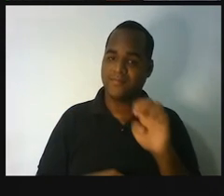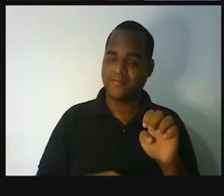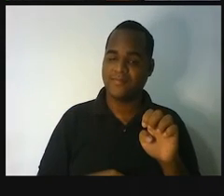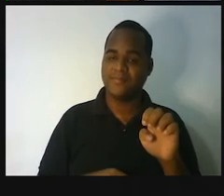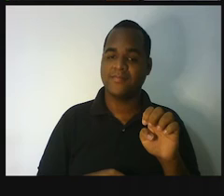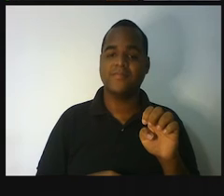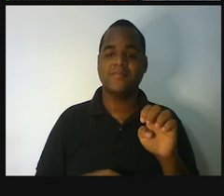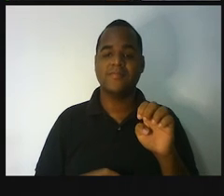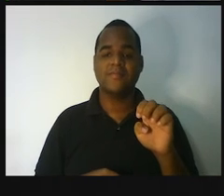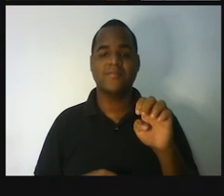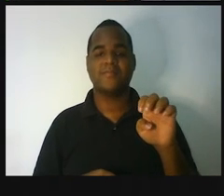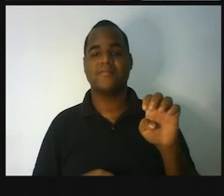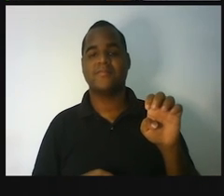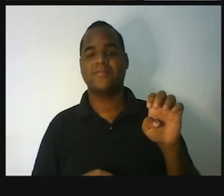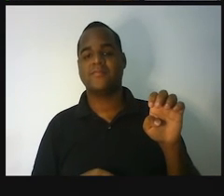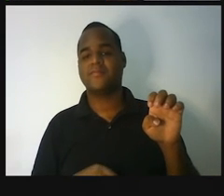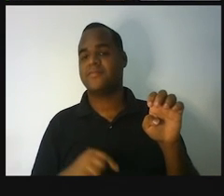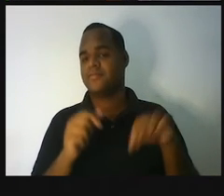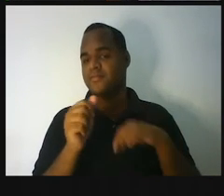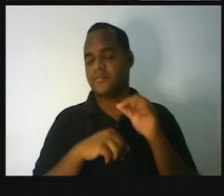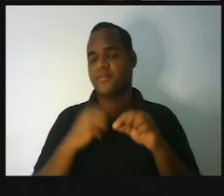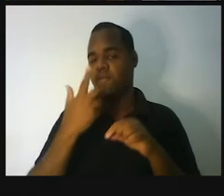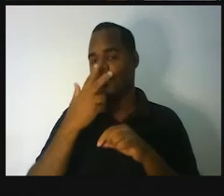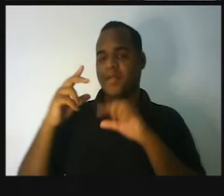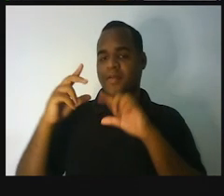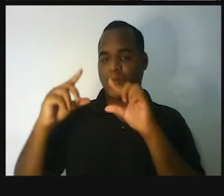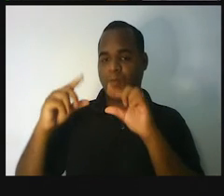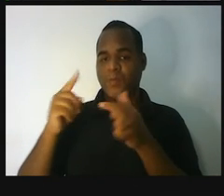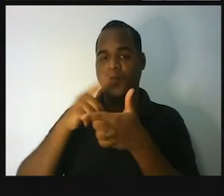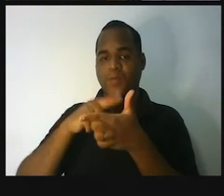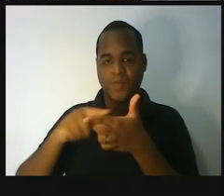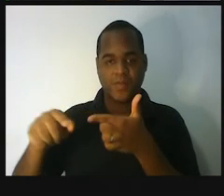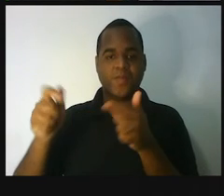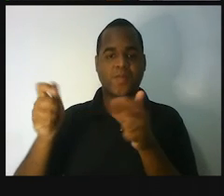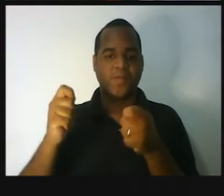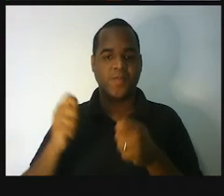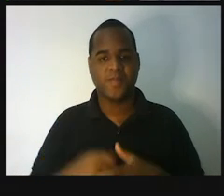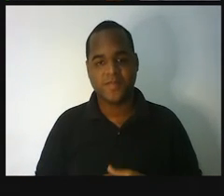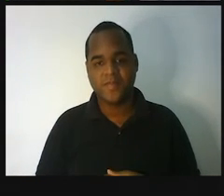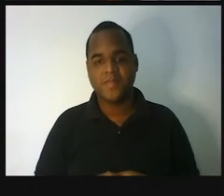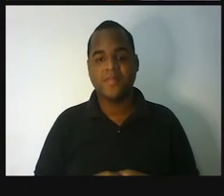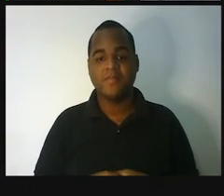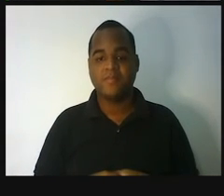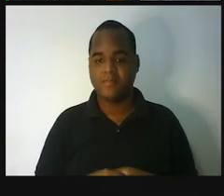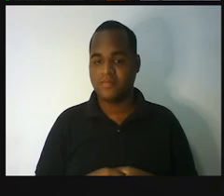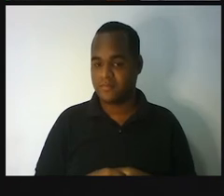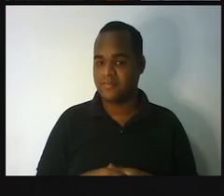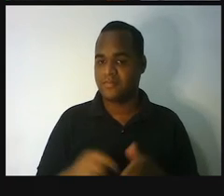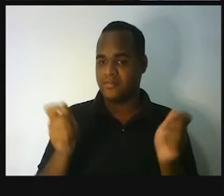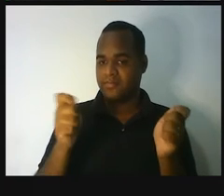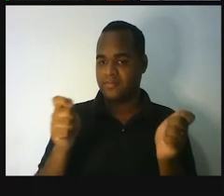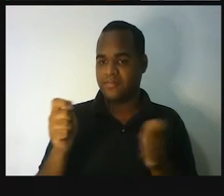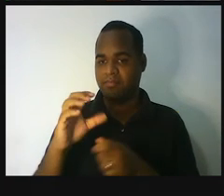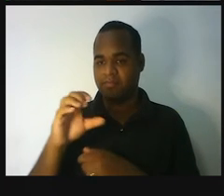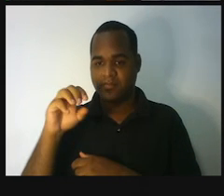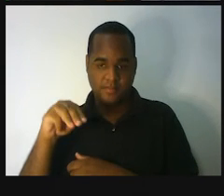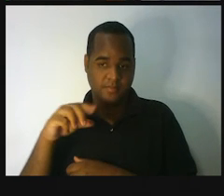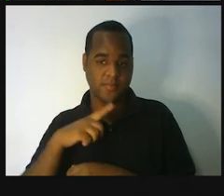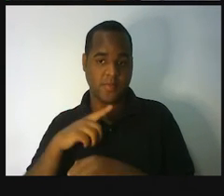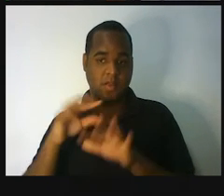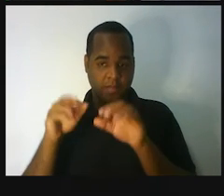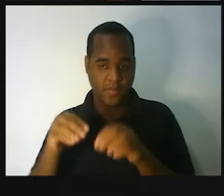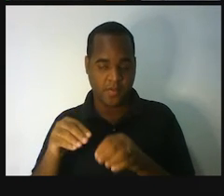para a esquerda, diminui, divide. Ó. A gente pode, do centímetro até o